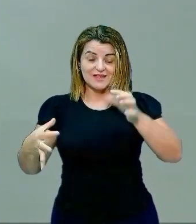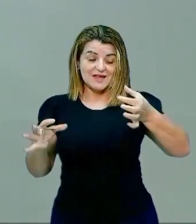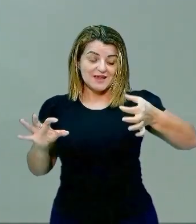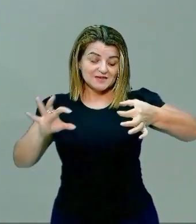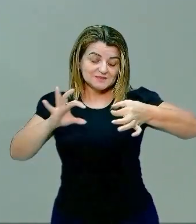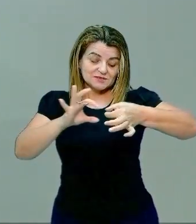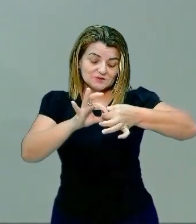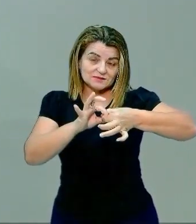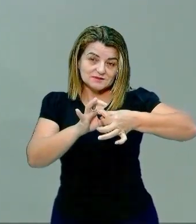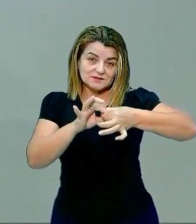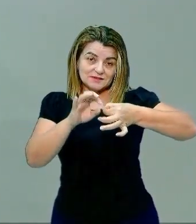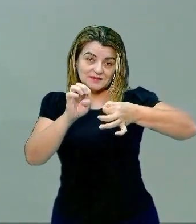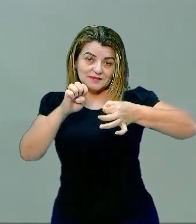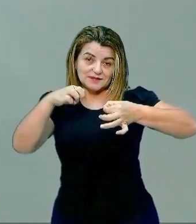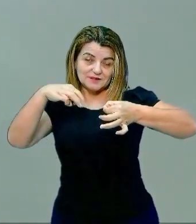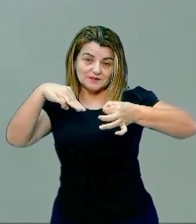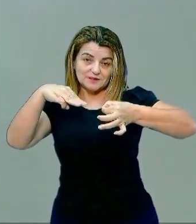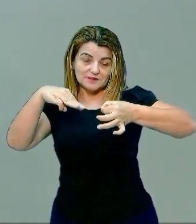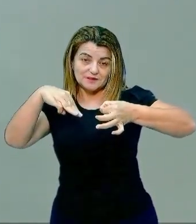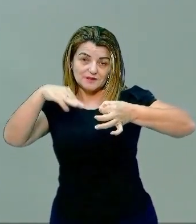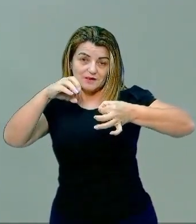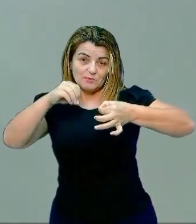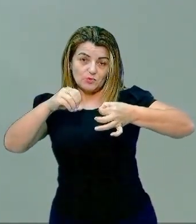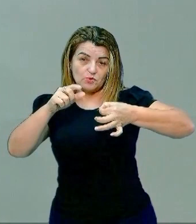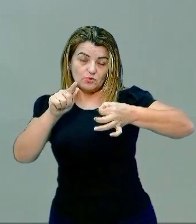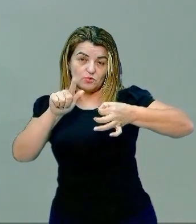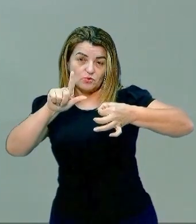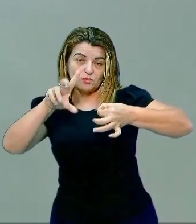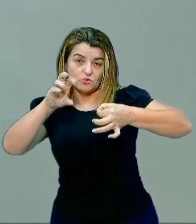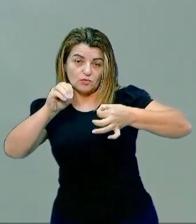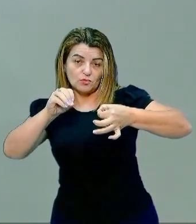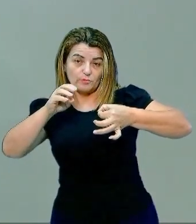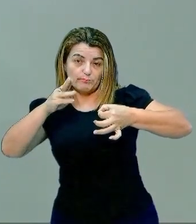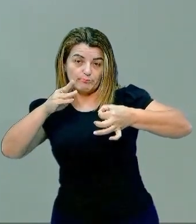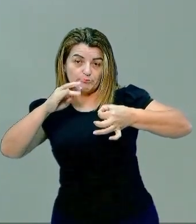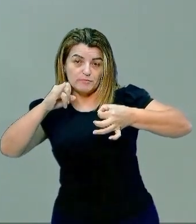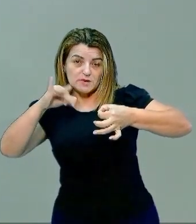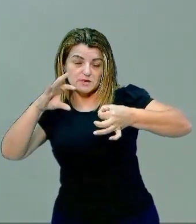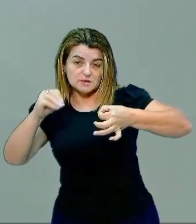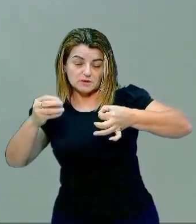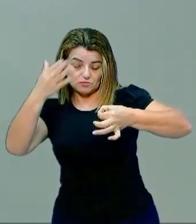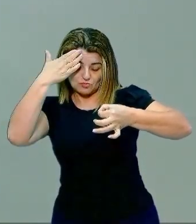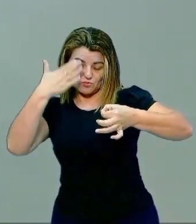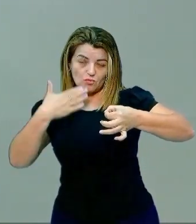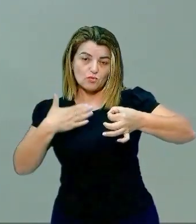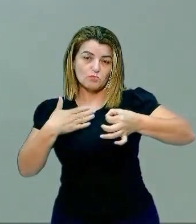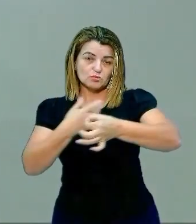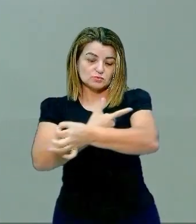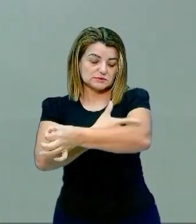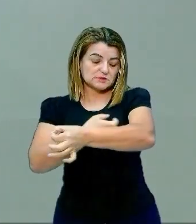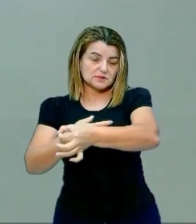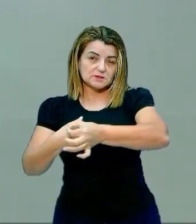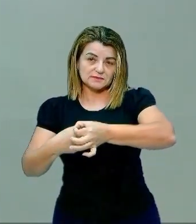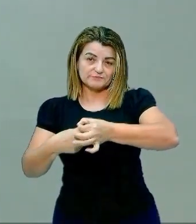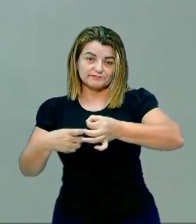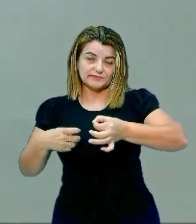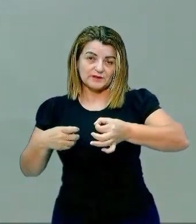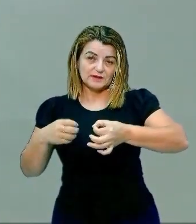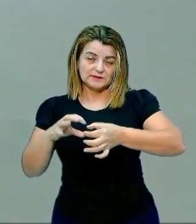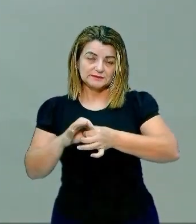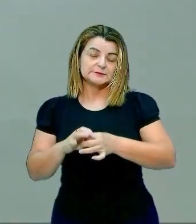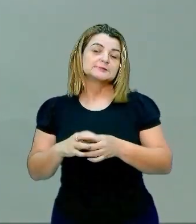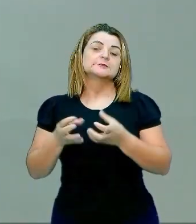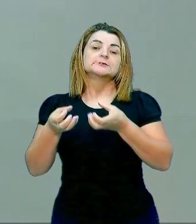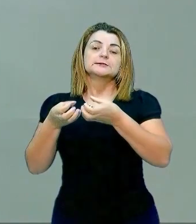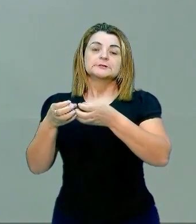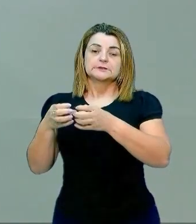hemoglobina, que está no nosso sangue, que está nos nossos glóbulos vermelhos, que transporta o oxigênio